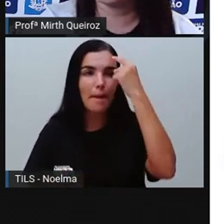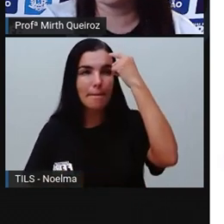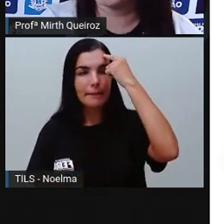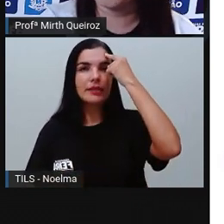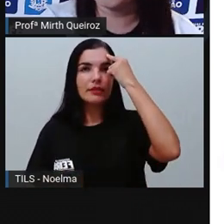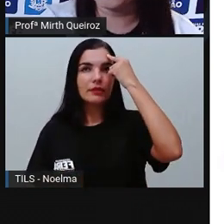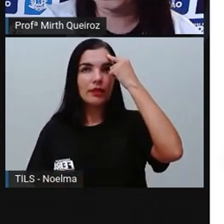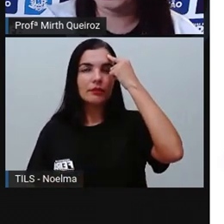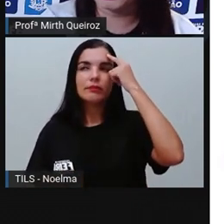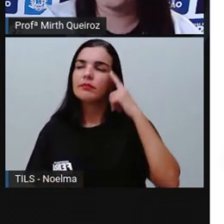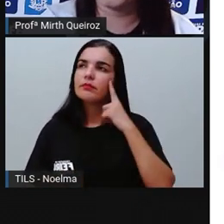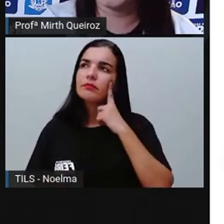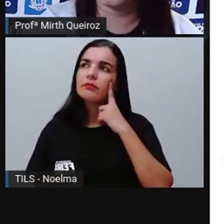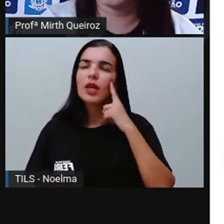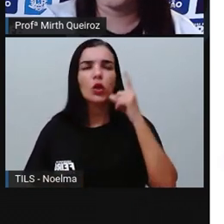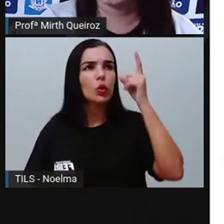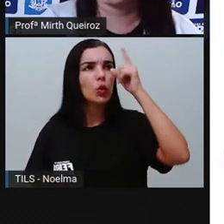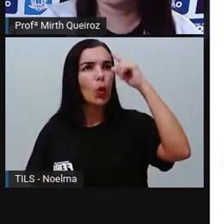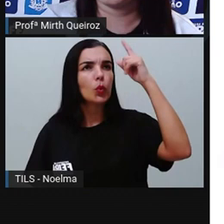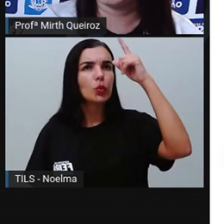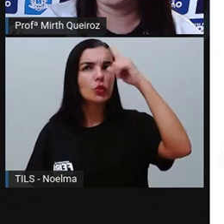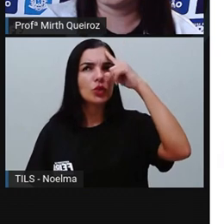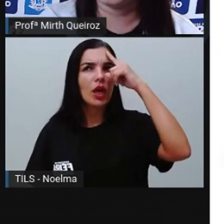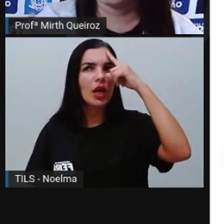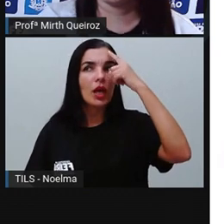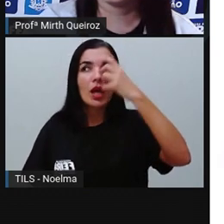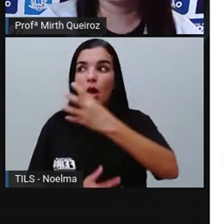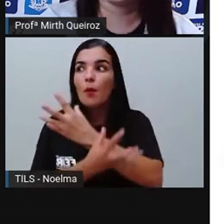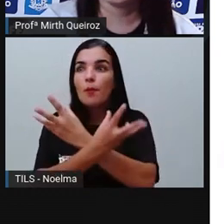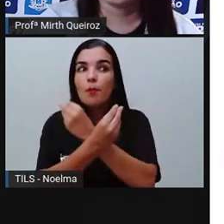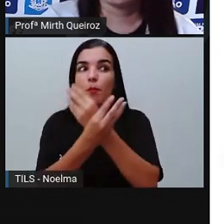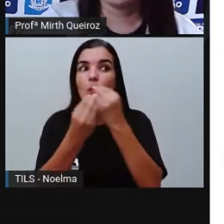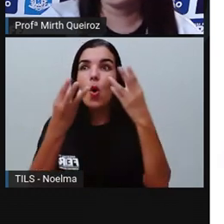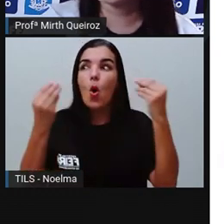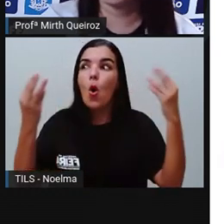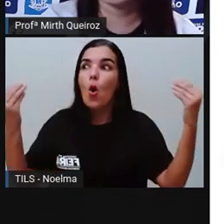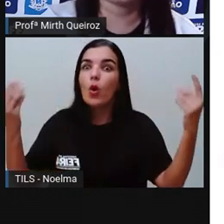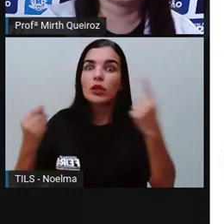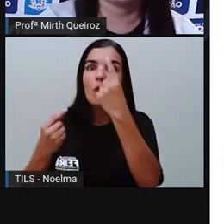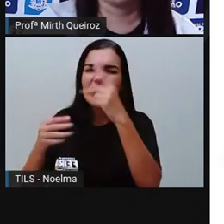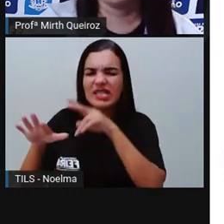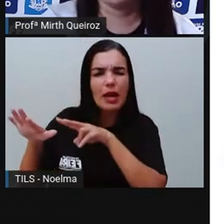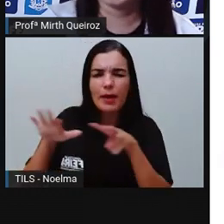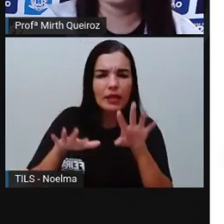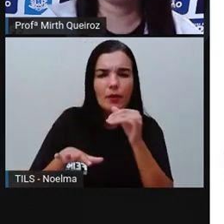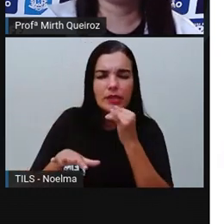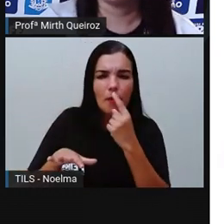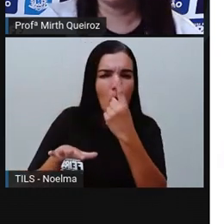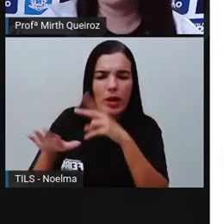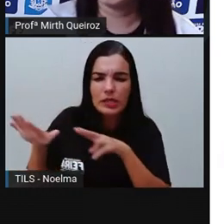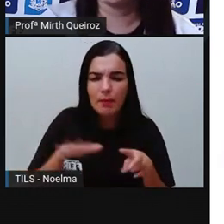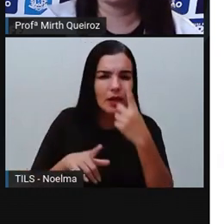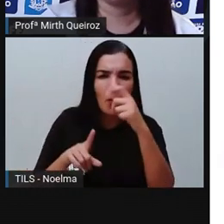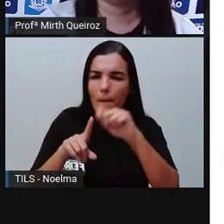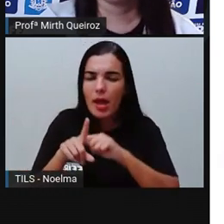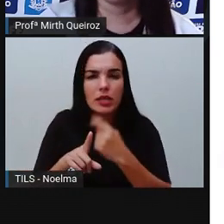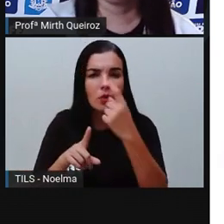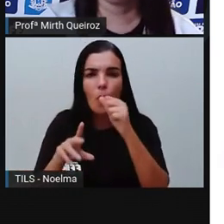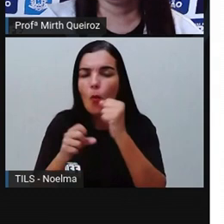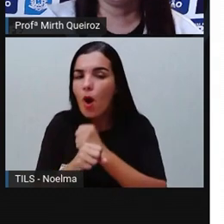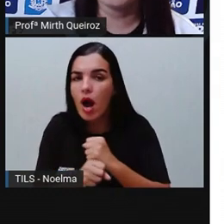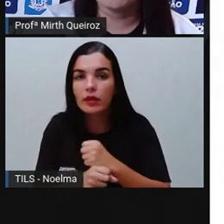nessa mesma quantidade de lixo distribuída aí durante uma semana, um mês, um ano.